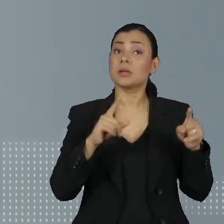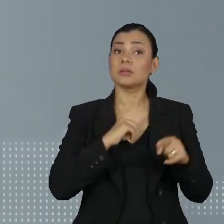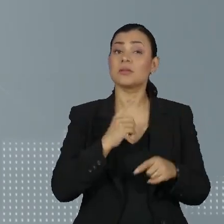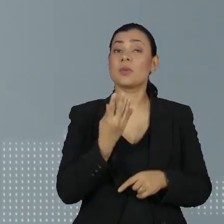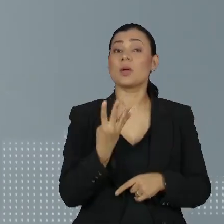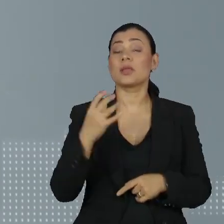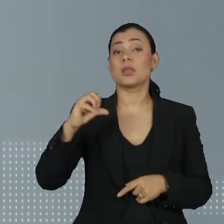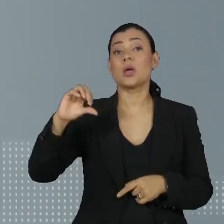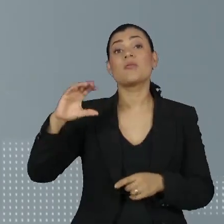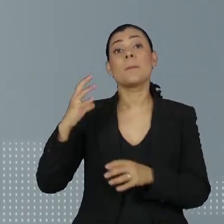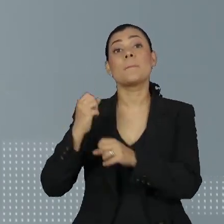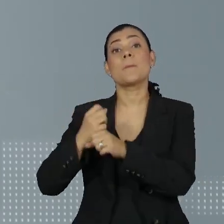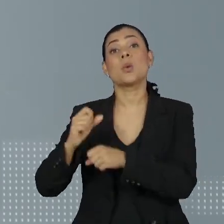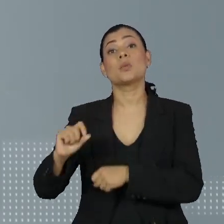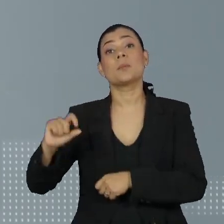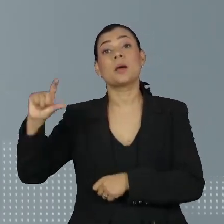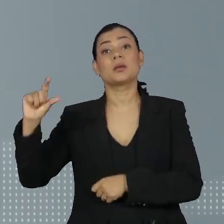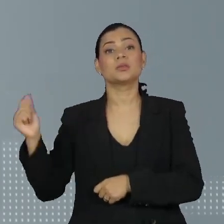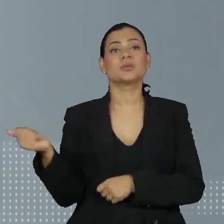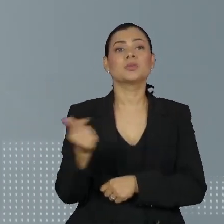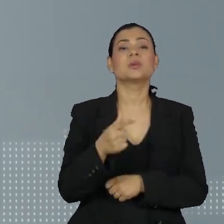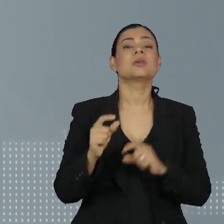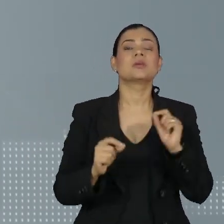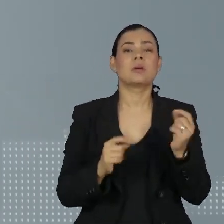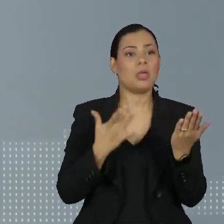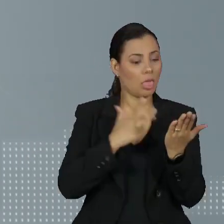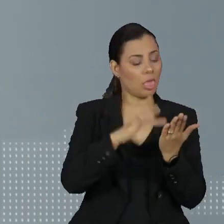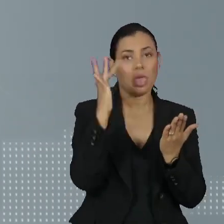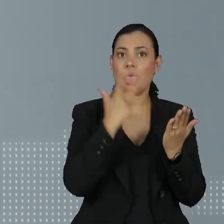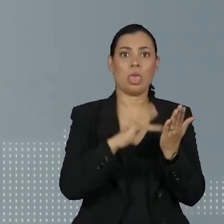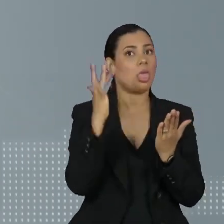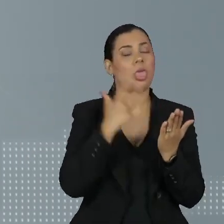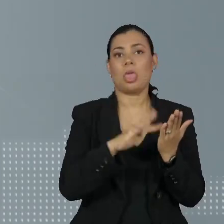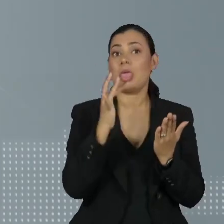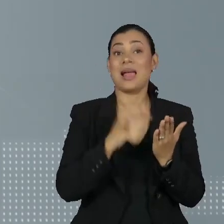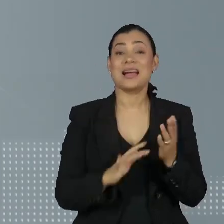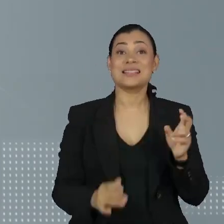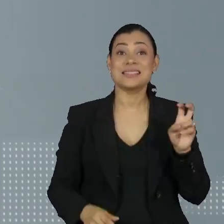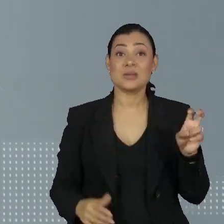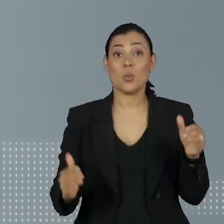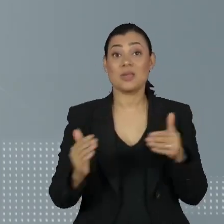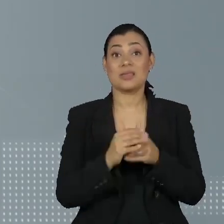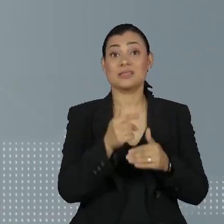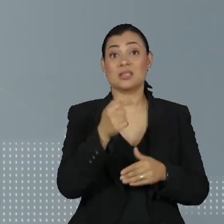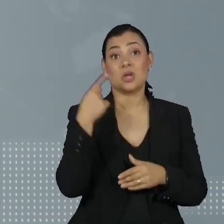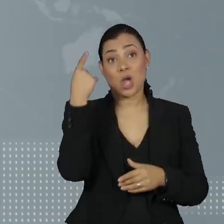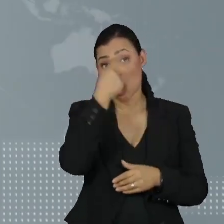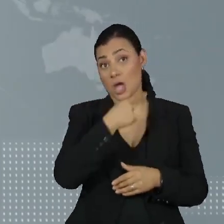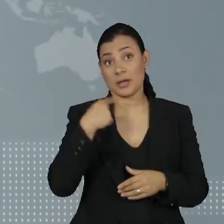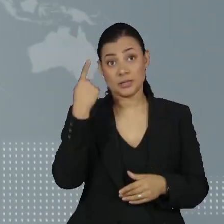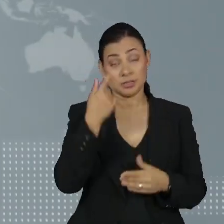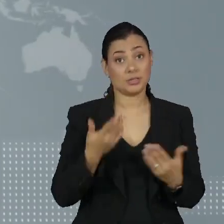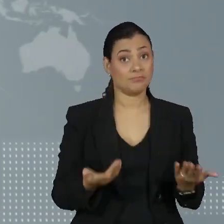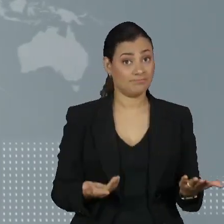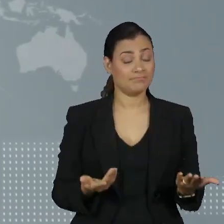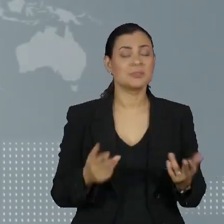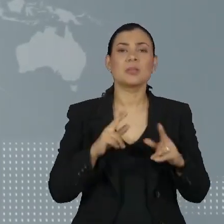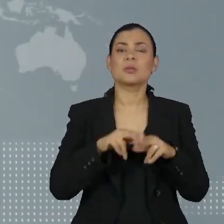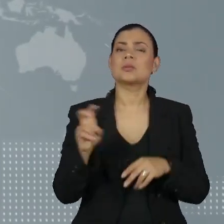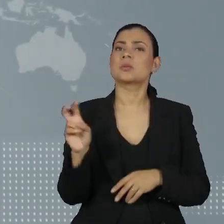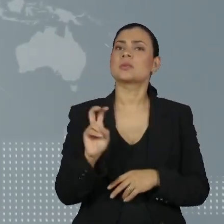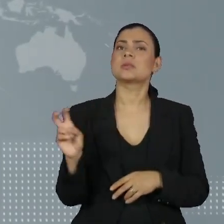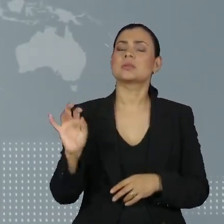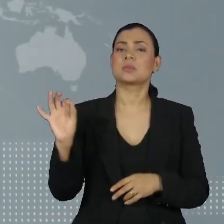49 pontos a mais que os que ficam grudados nas telas de 5 a 7 horas. 65%